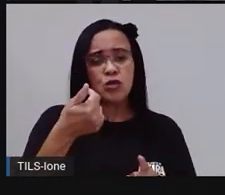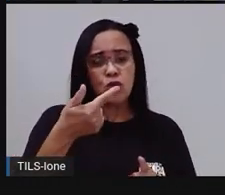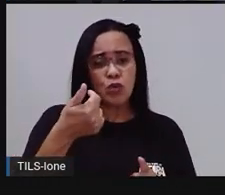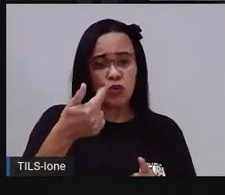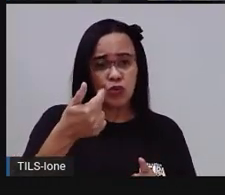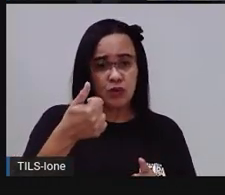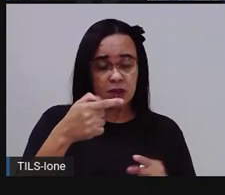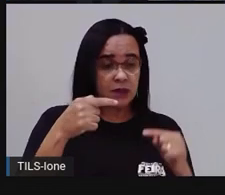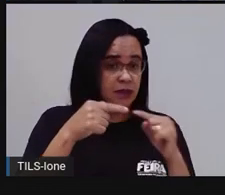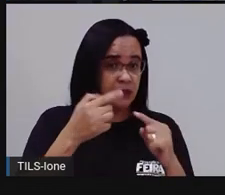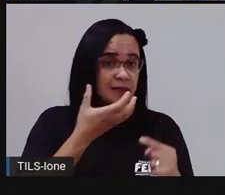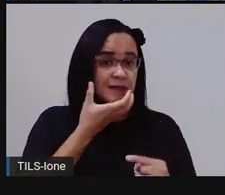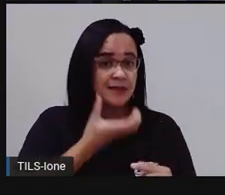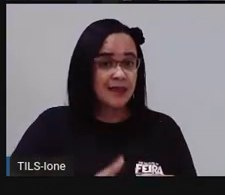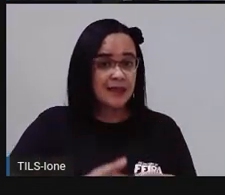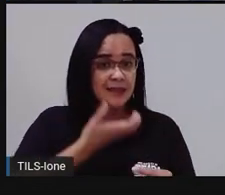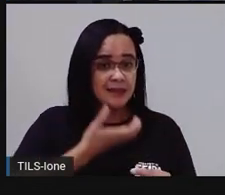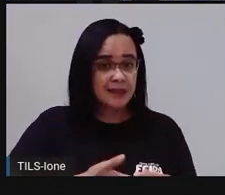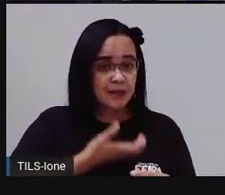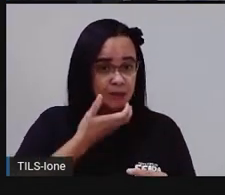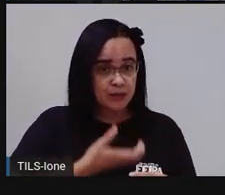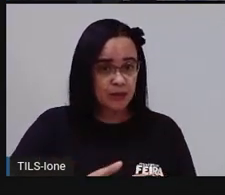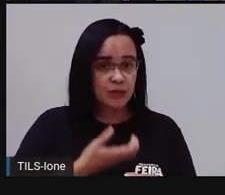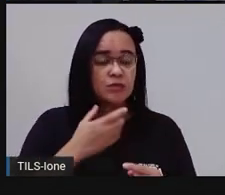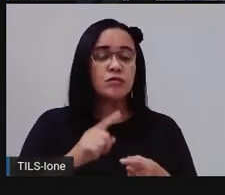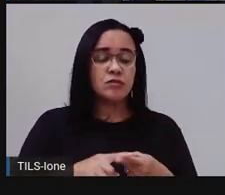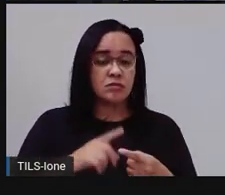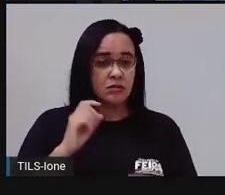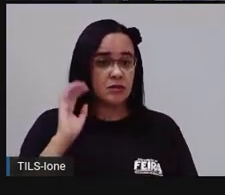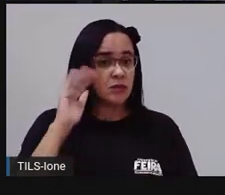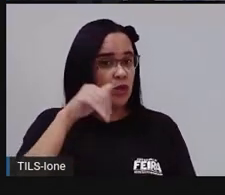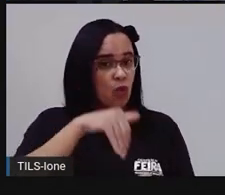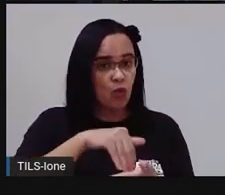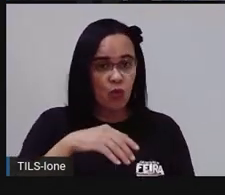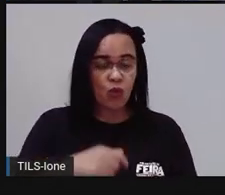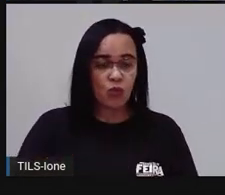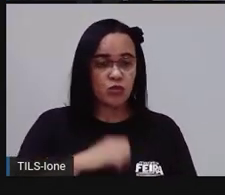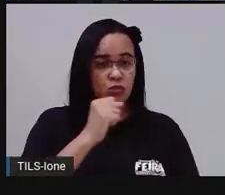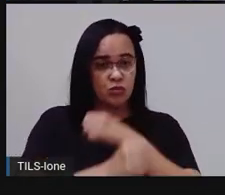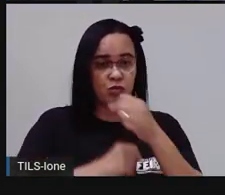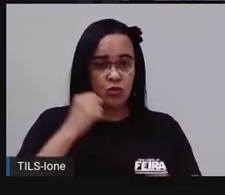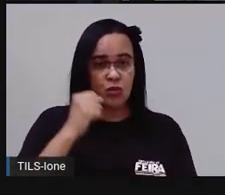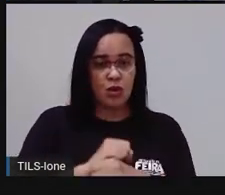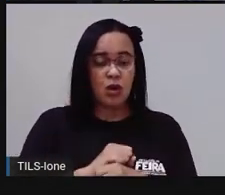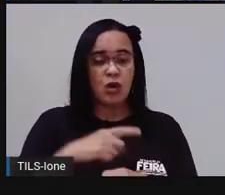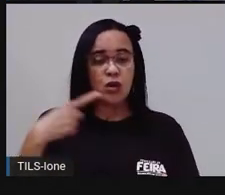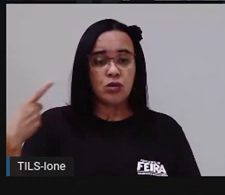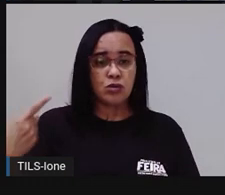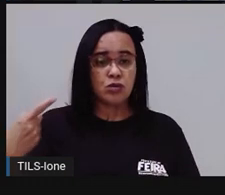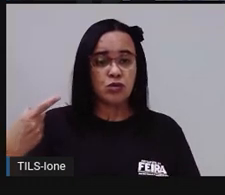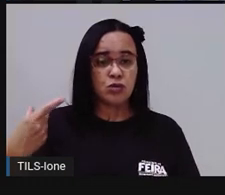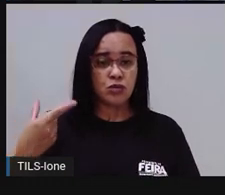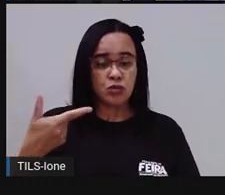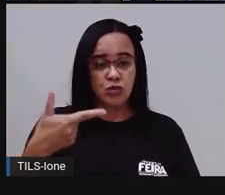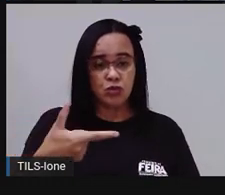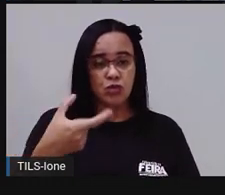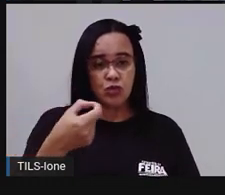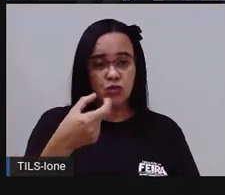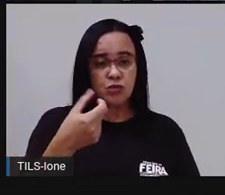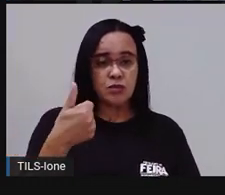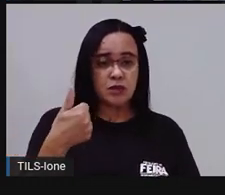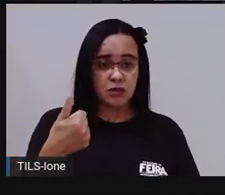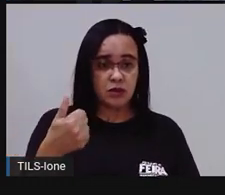de dezembro, né? Então é o último mês de 2017, tá aqui o consumo, ó. Aí vem o mês 1, que é o mês de janeiro de